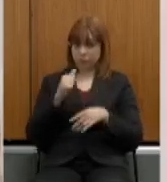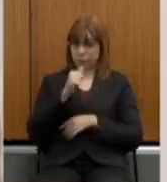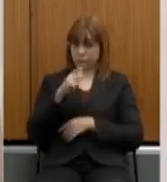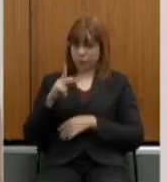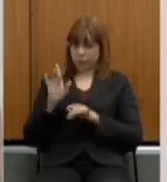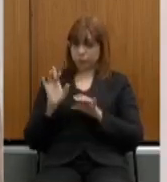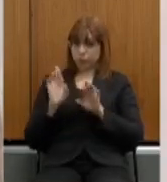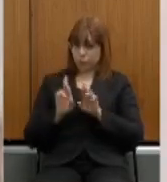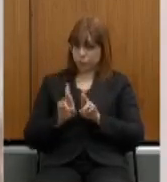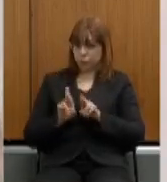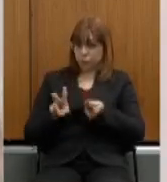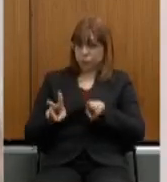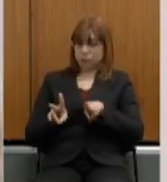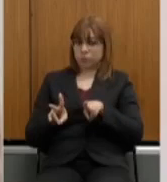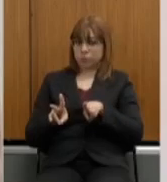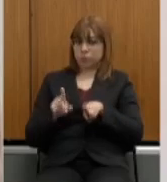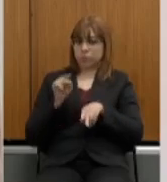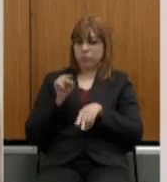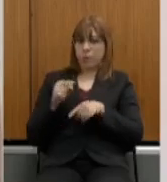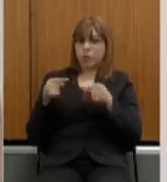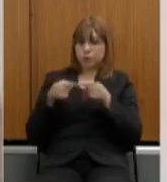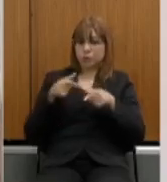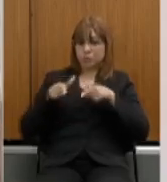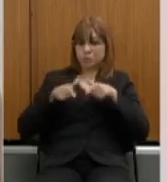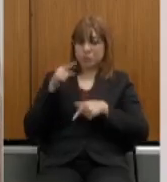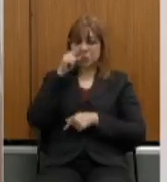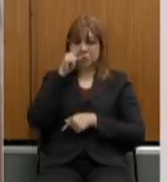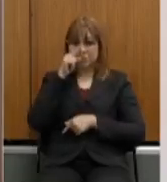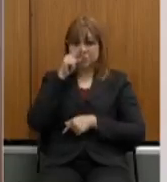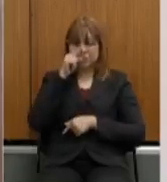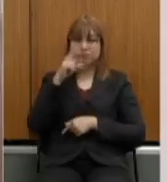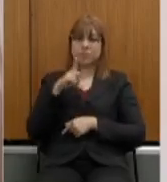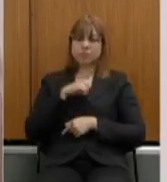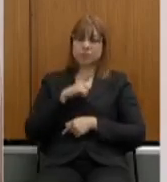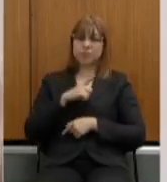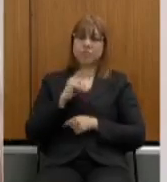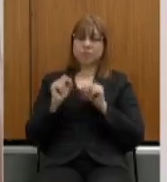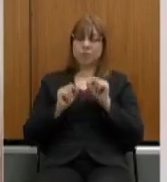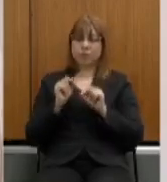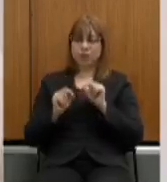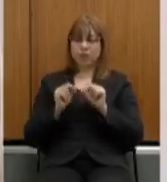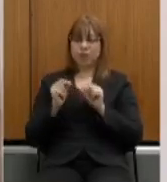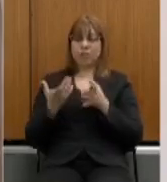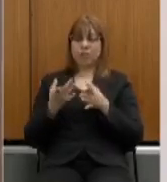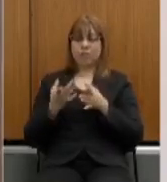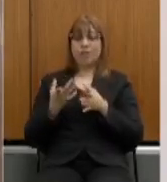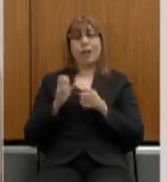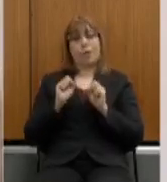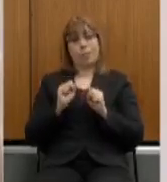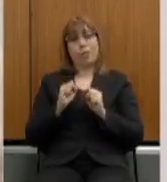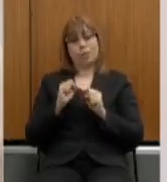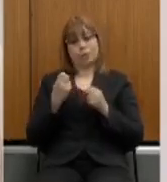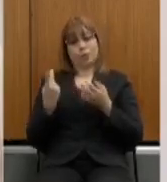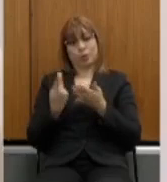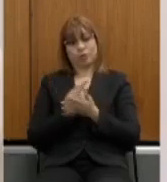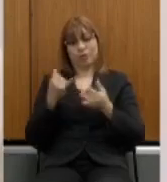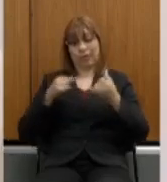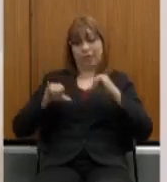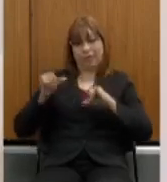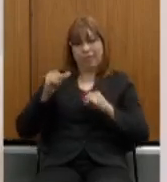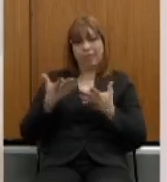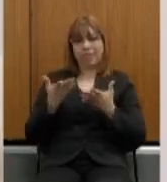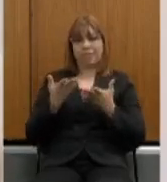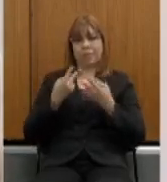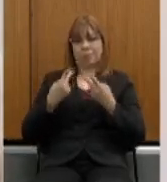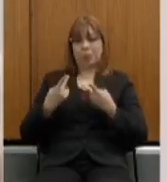para categorias de risco, ela requer efetiva posição, efetiva exposição a agentes químicos, físicos e biológicos